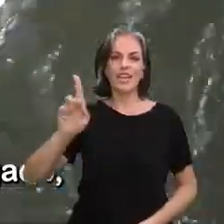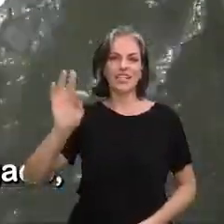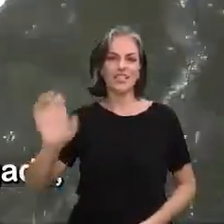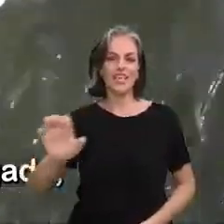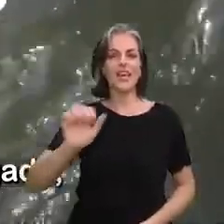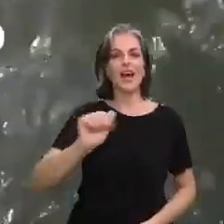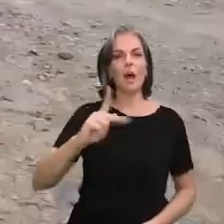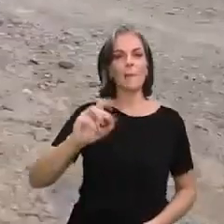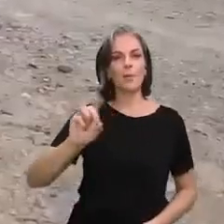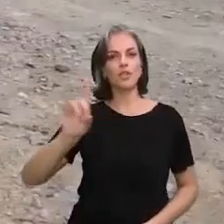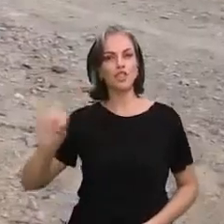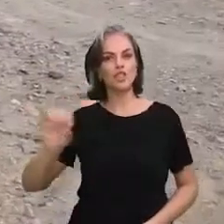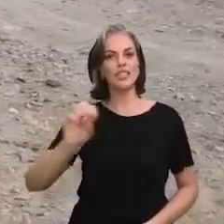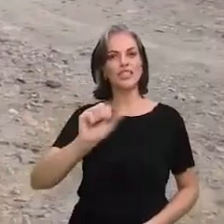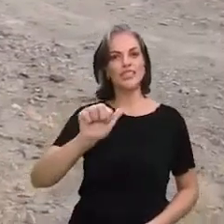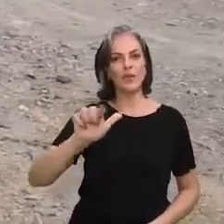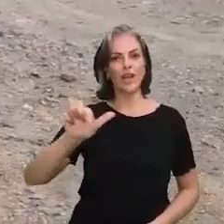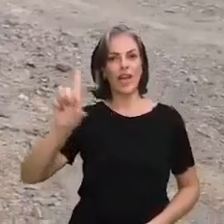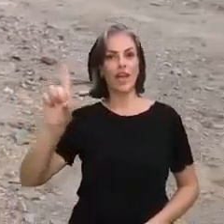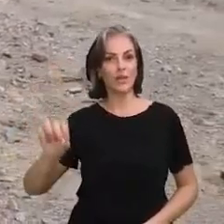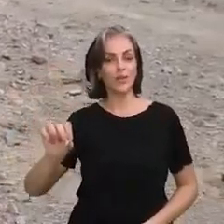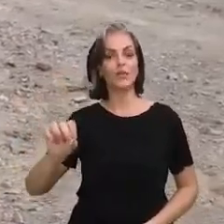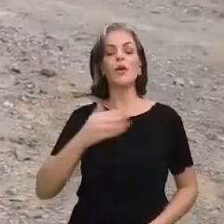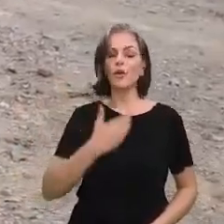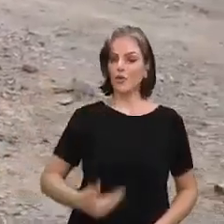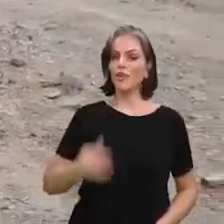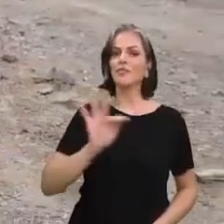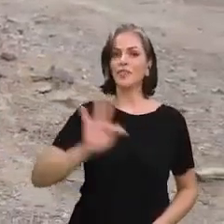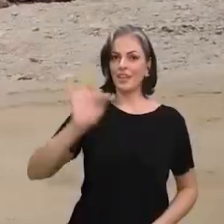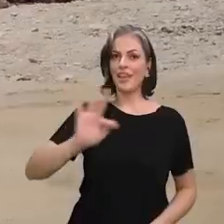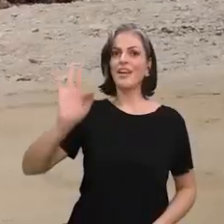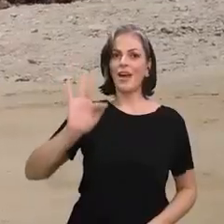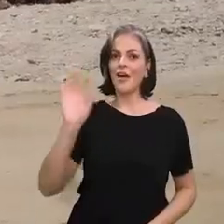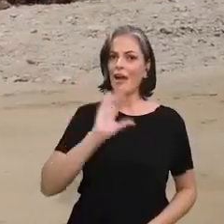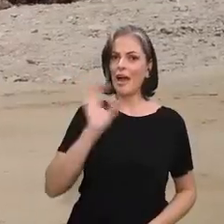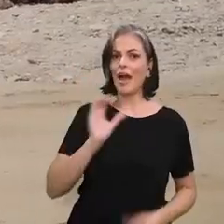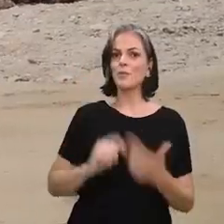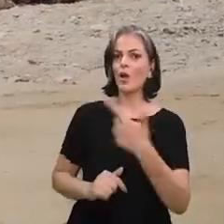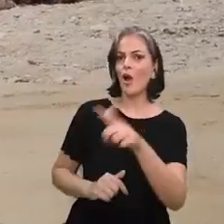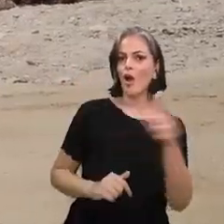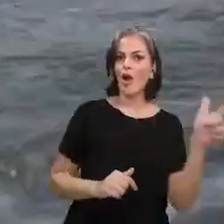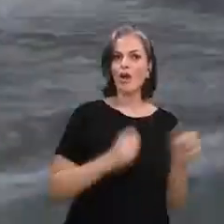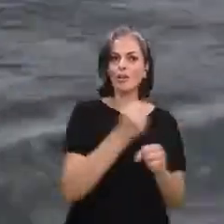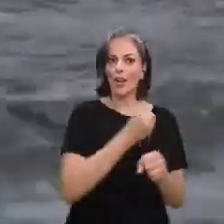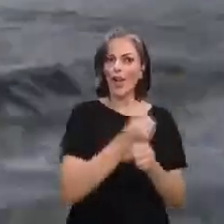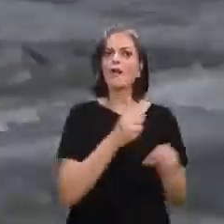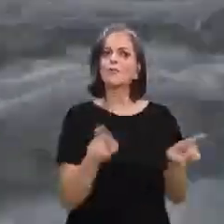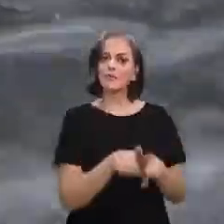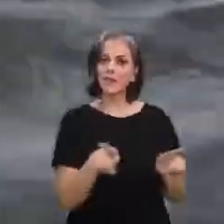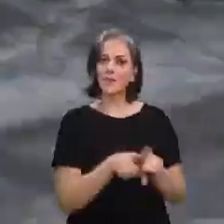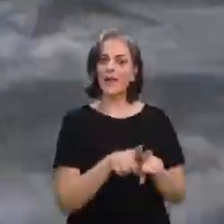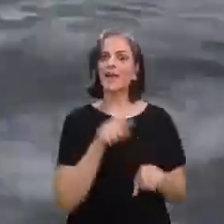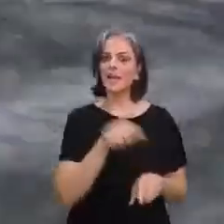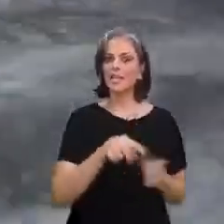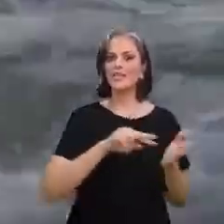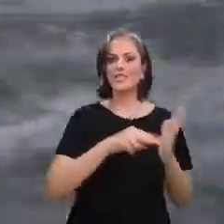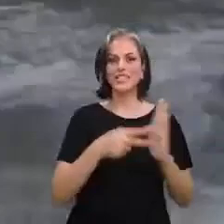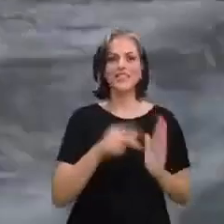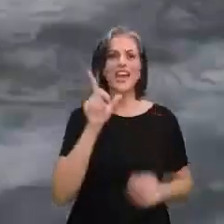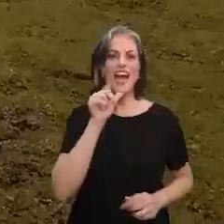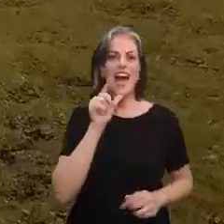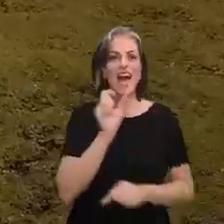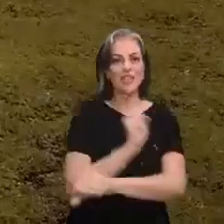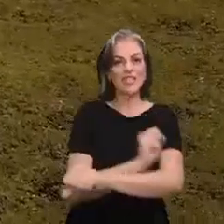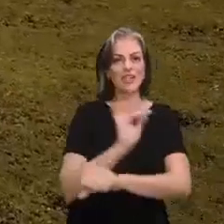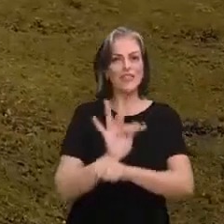e Salgado, o governo federal acelerou a execução de uma série de obras acessórias, que estão levando as águas do São